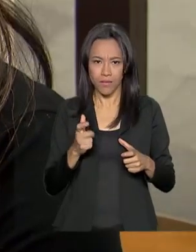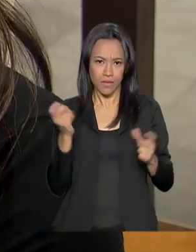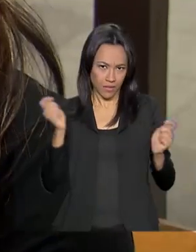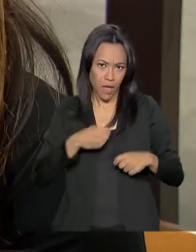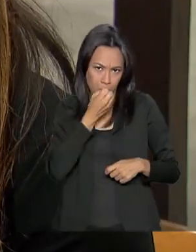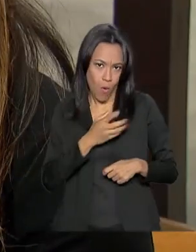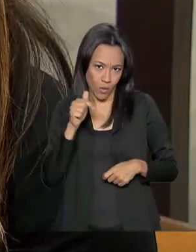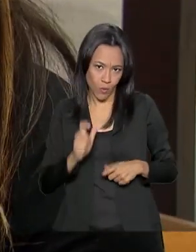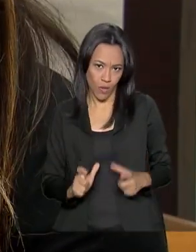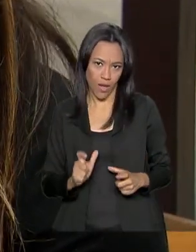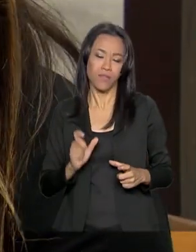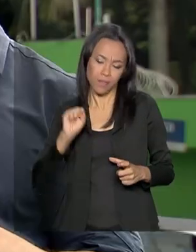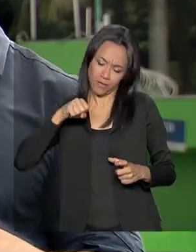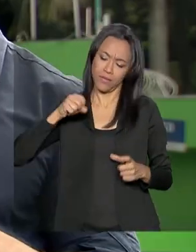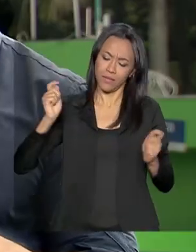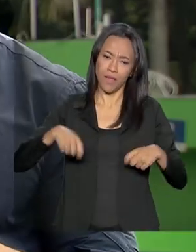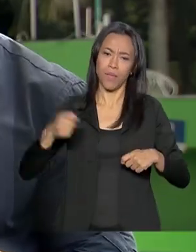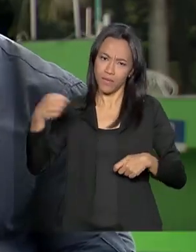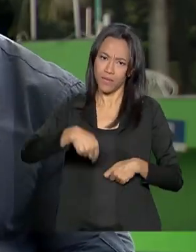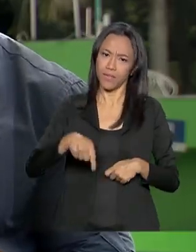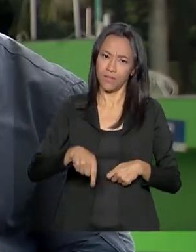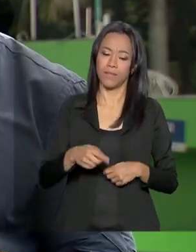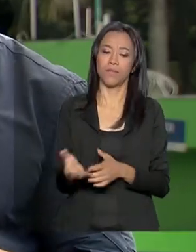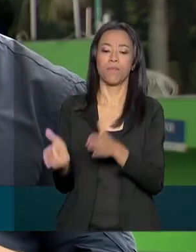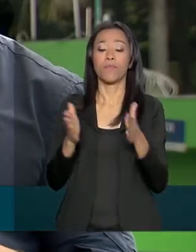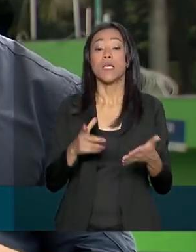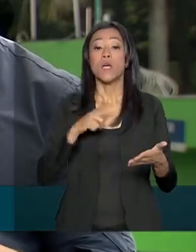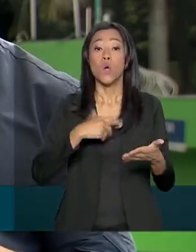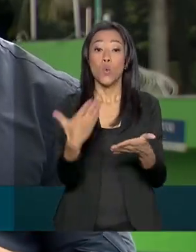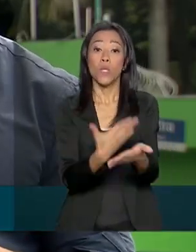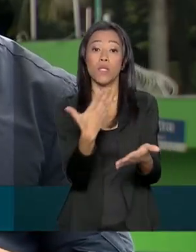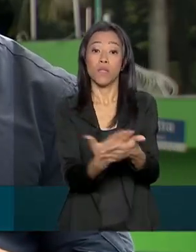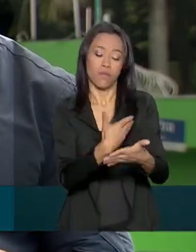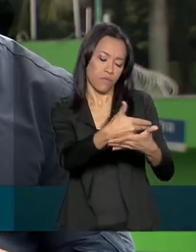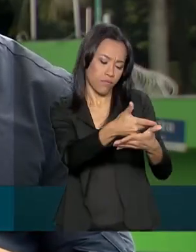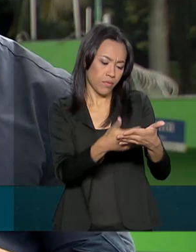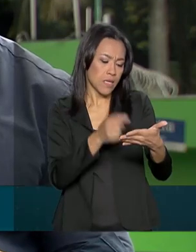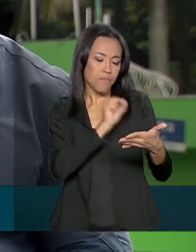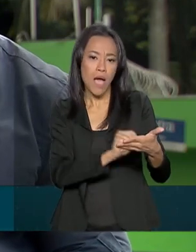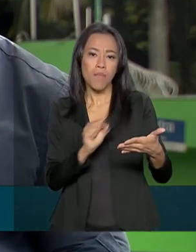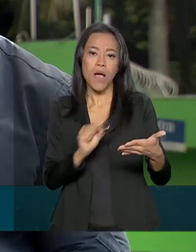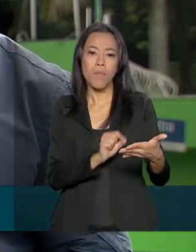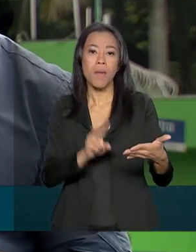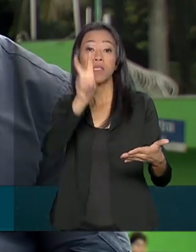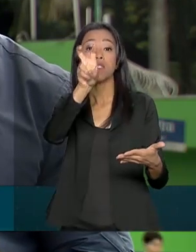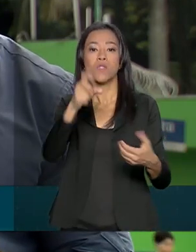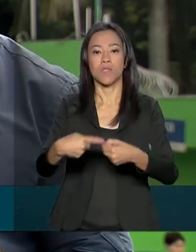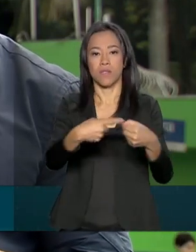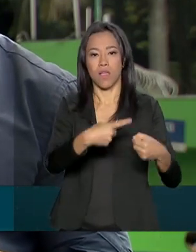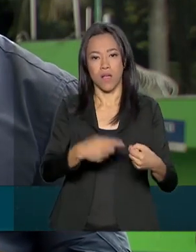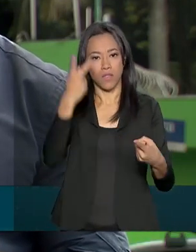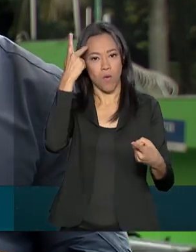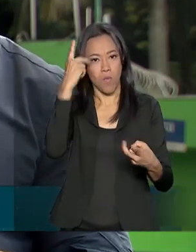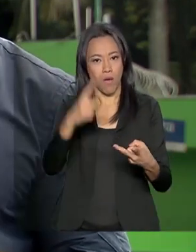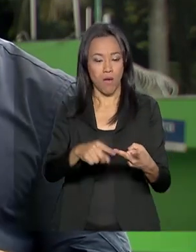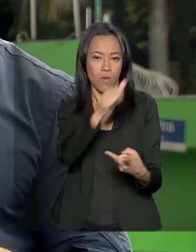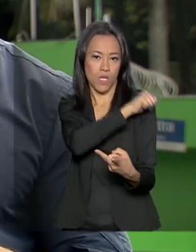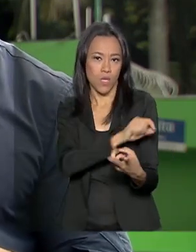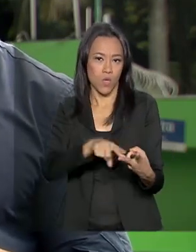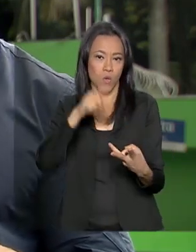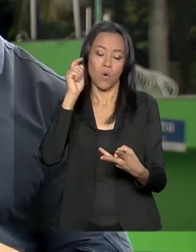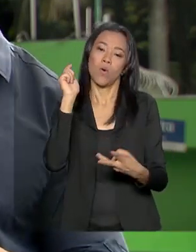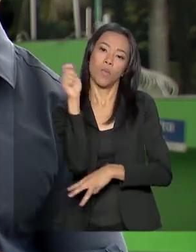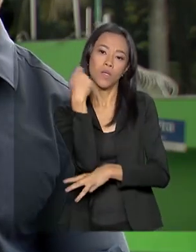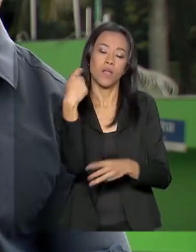Vale muito, tem que vir sim. O guia traz informações sobre as cinco cidades-sede, São Paulo, Rio, Porto